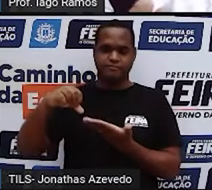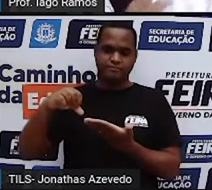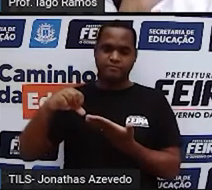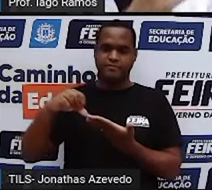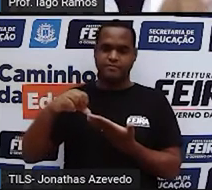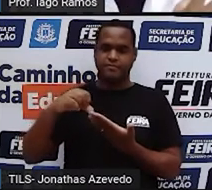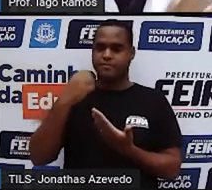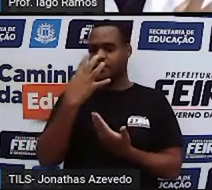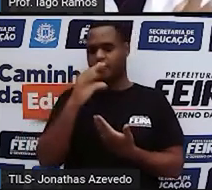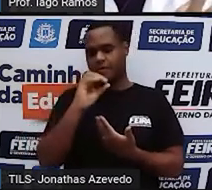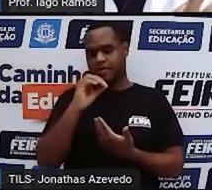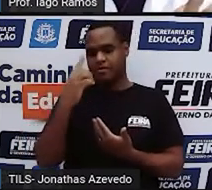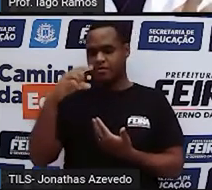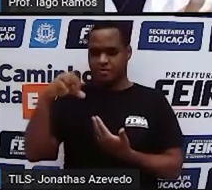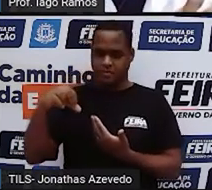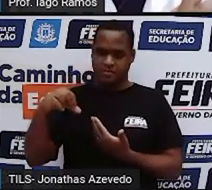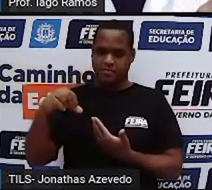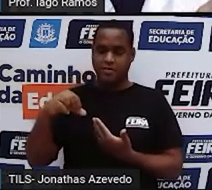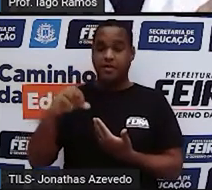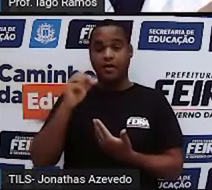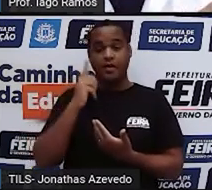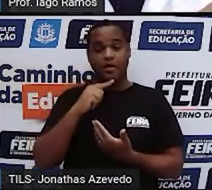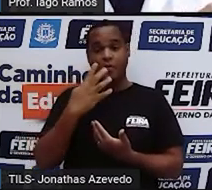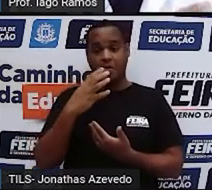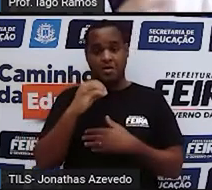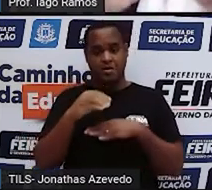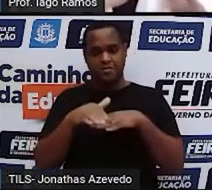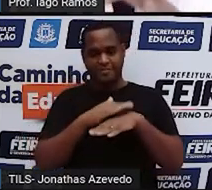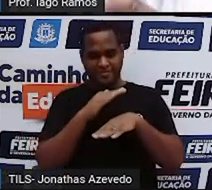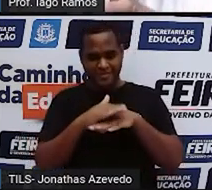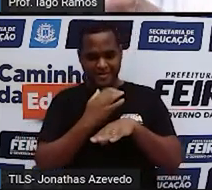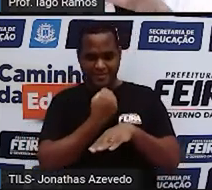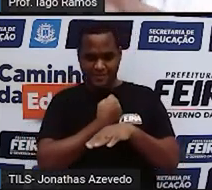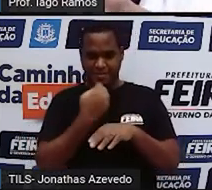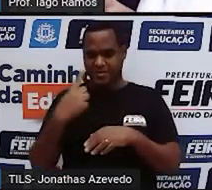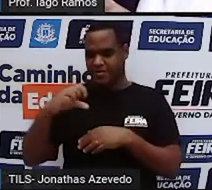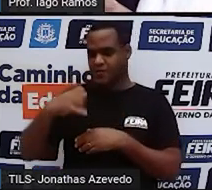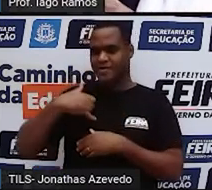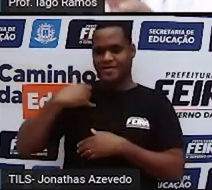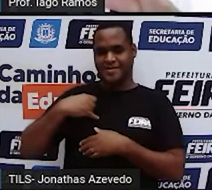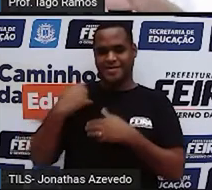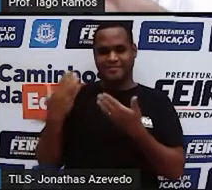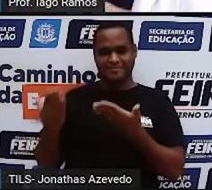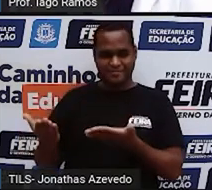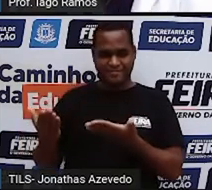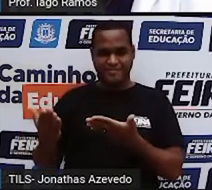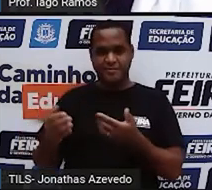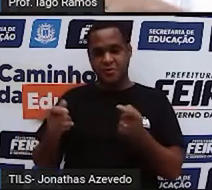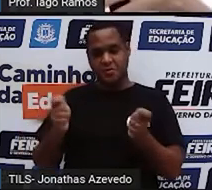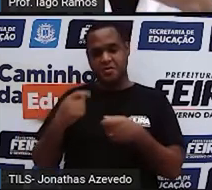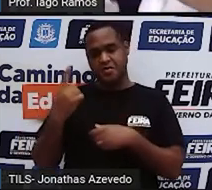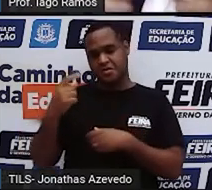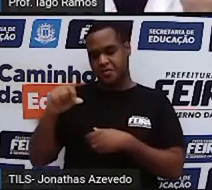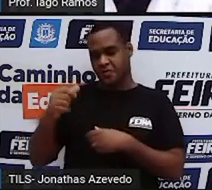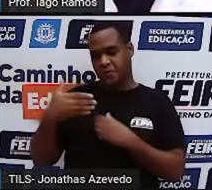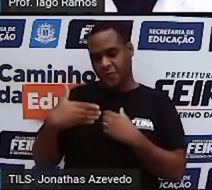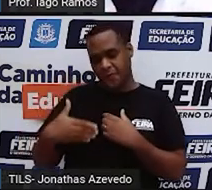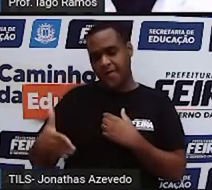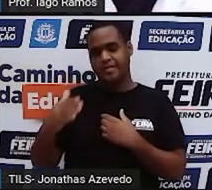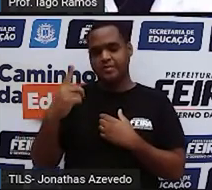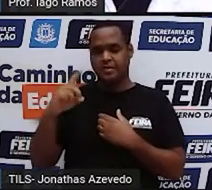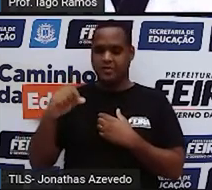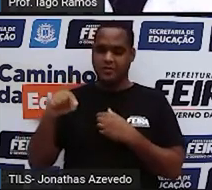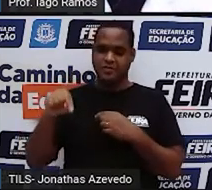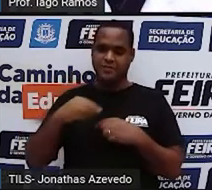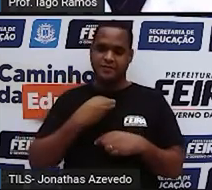40 é o calçado dela, o número do calçado. 19 é a idade dela, se ela já tiver ou o que ela ainda vai